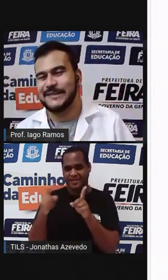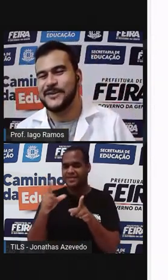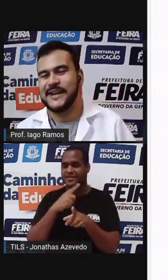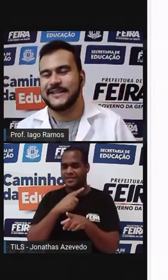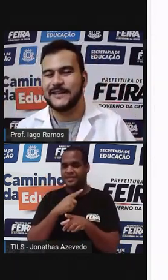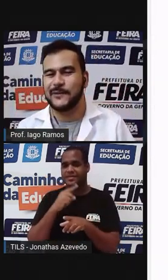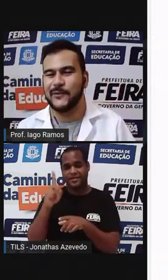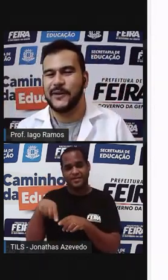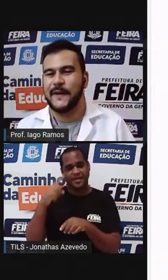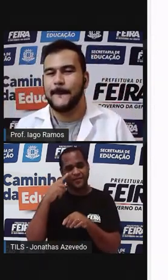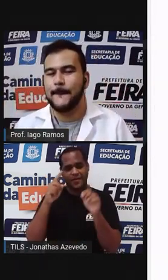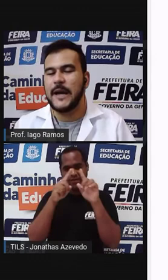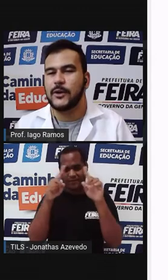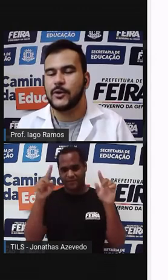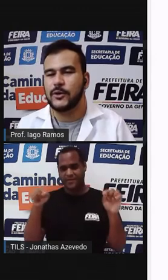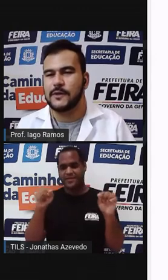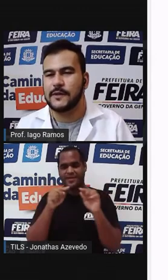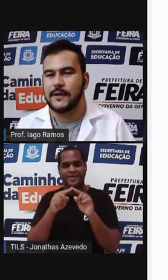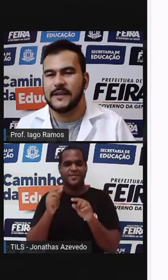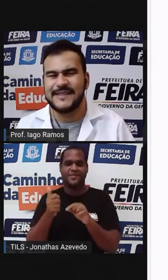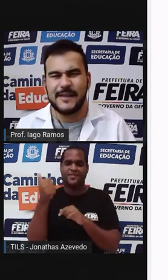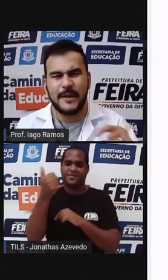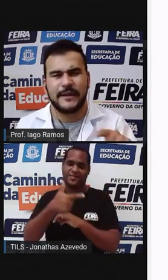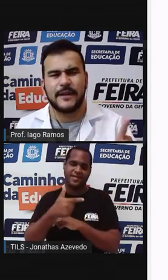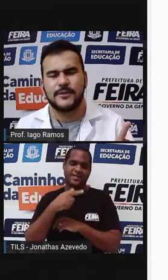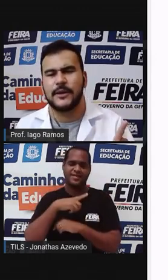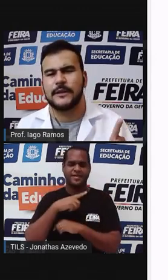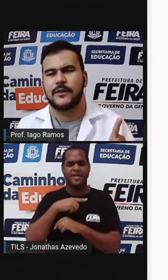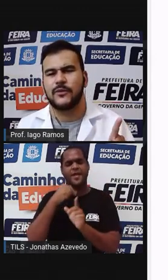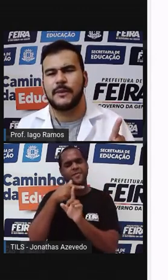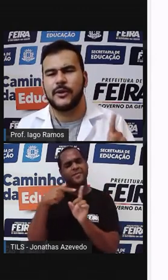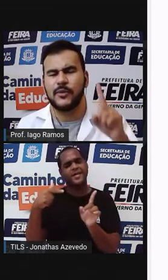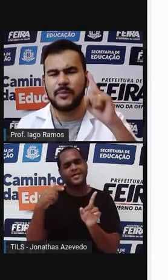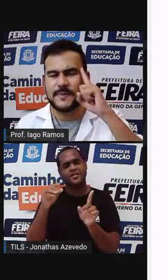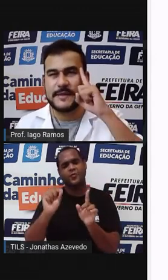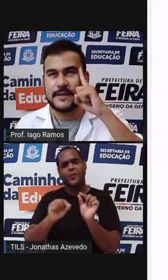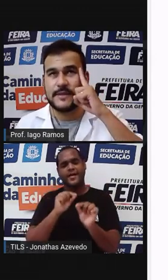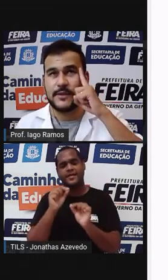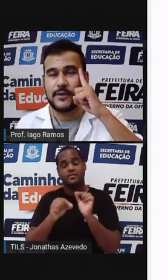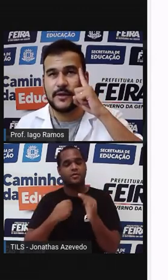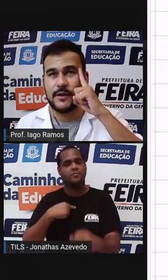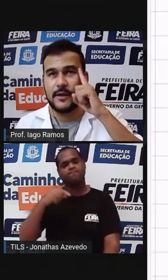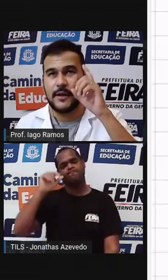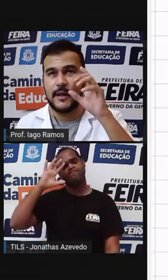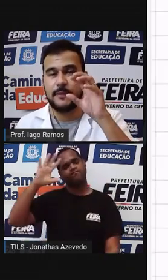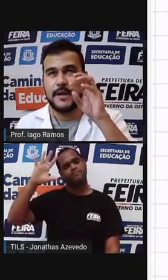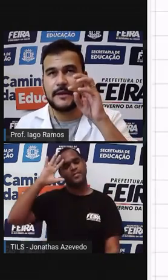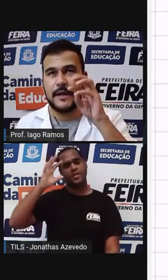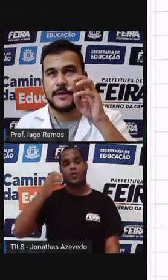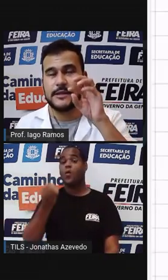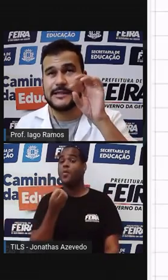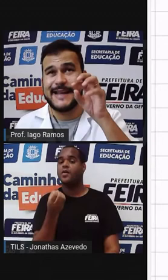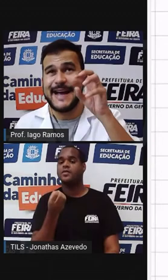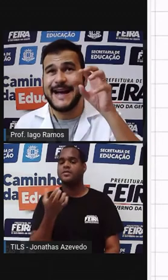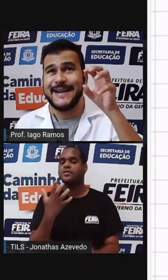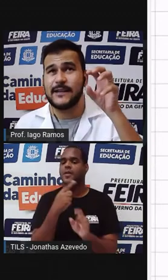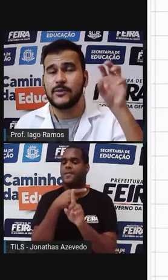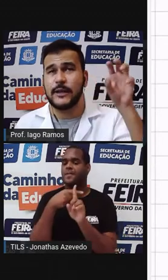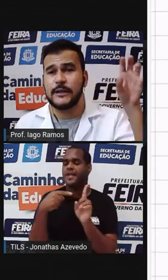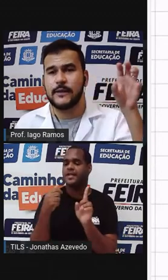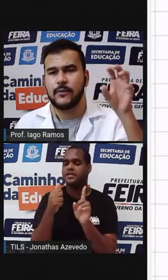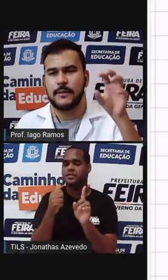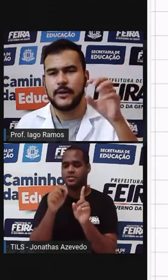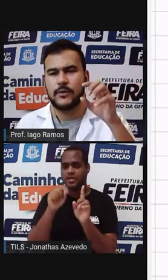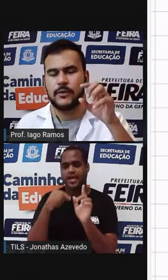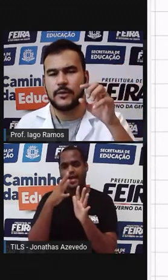do retângulo maior. Se é metade do retângulo maior, eu posso pensar assim, é metade da área